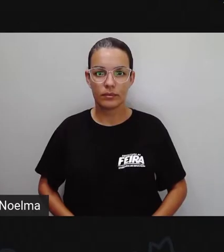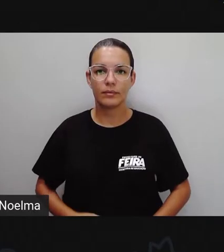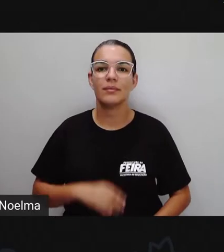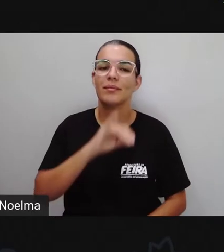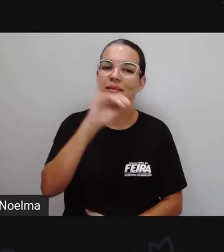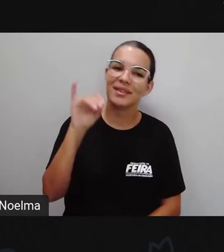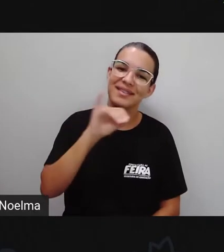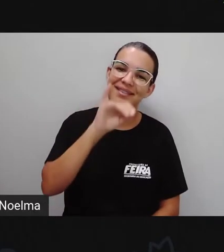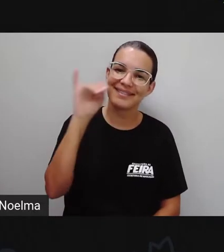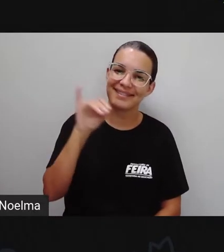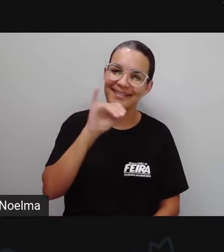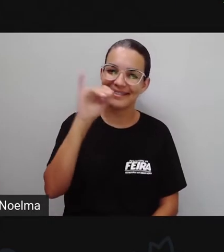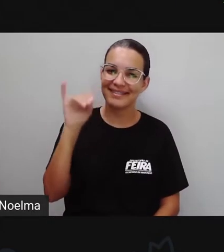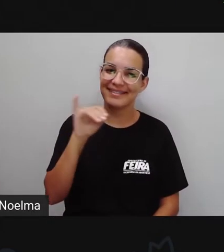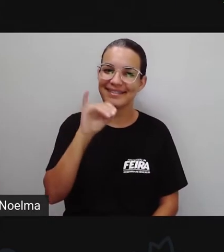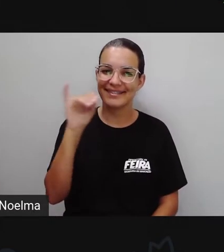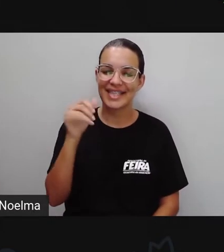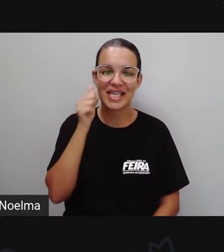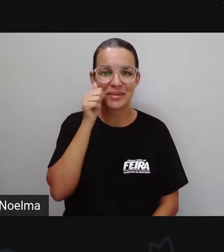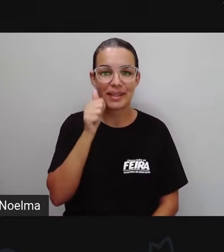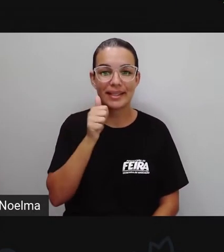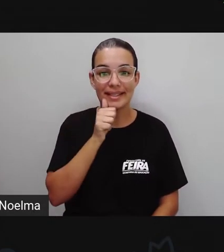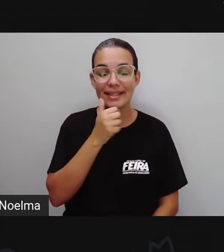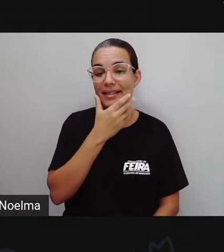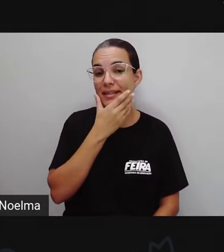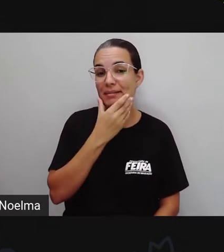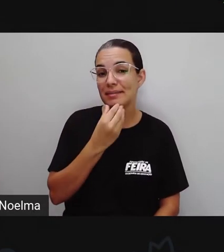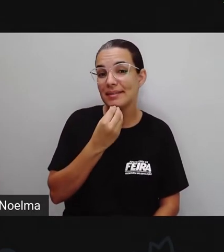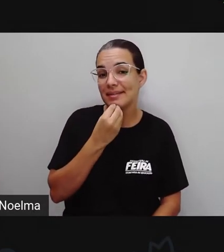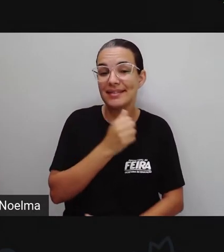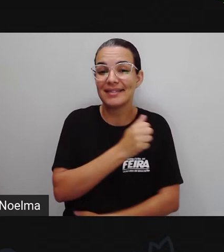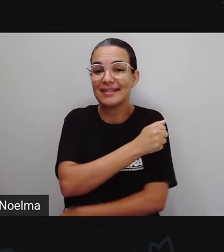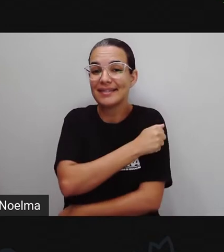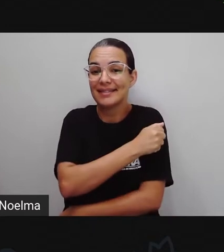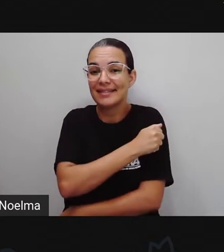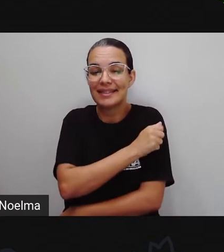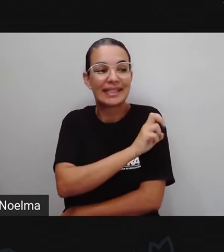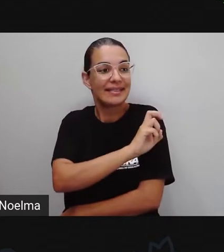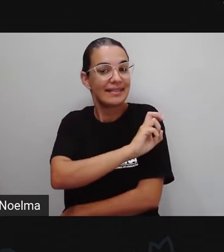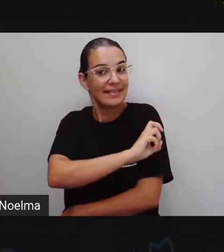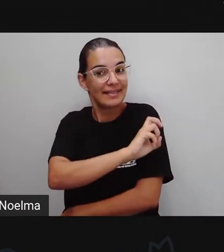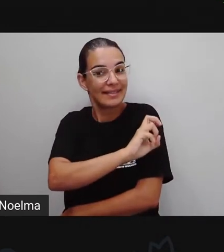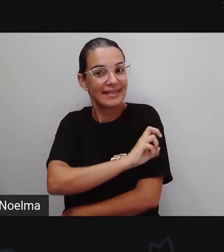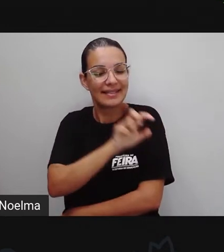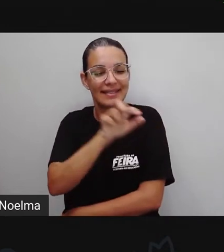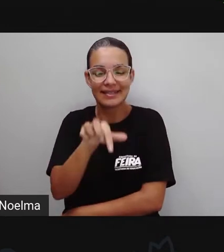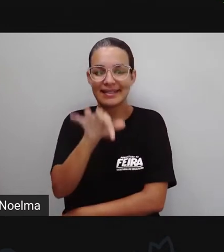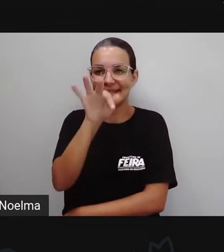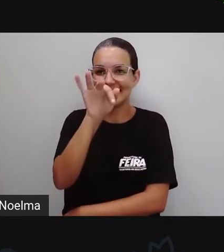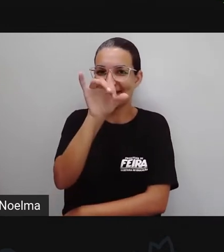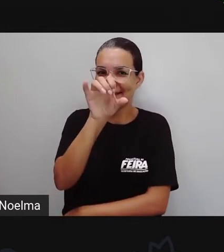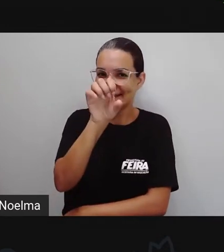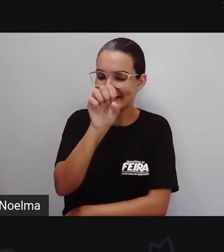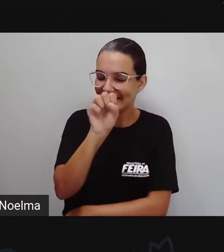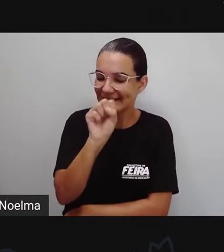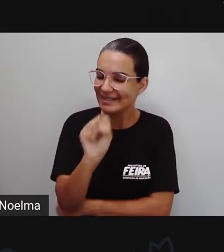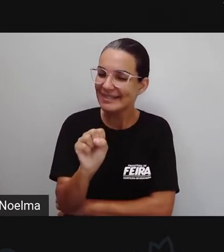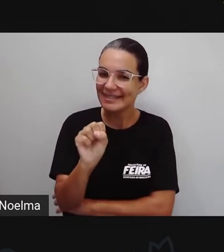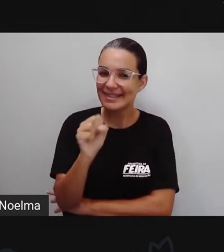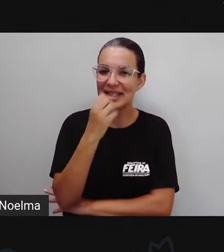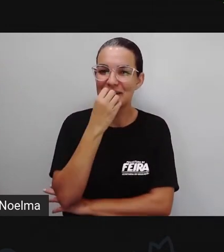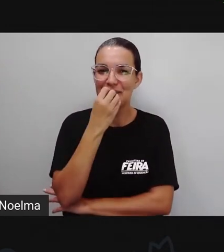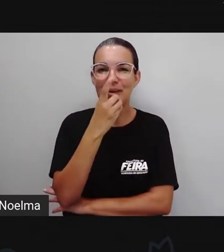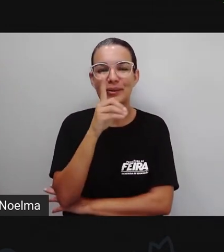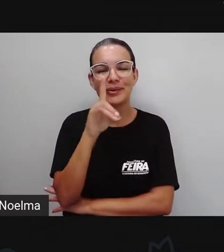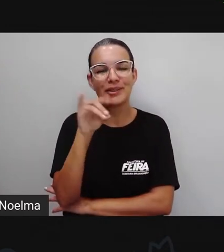Olá, meninos e meninas aí do quinto ano de Feira de Santana, olhem só, bom